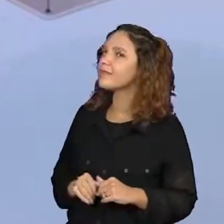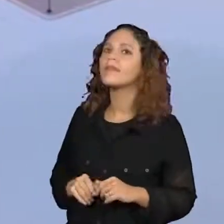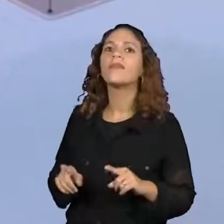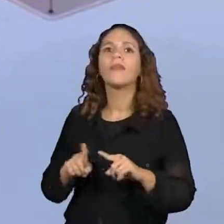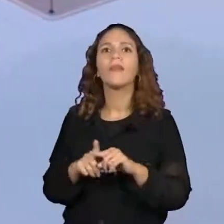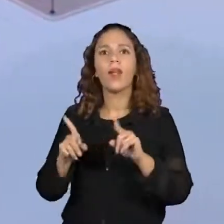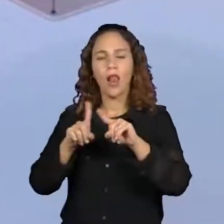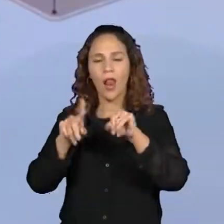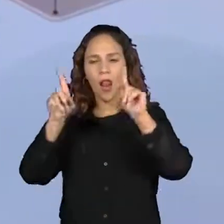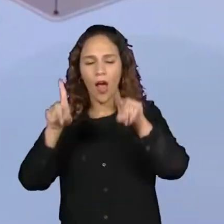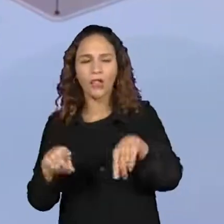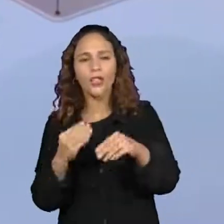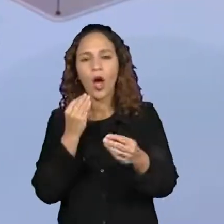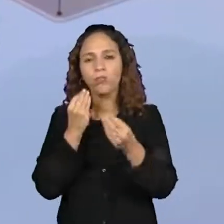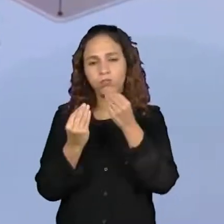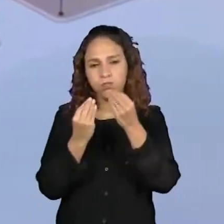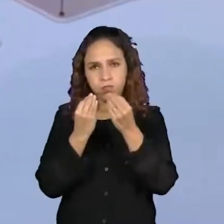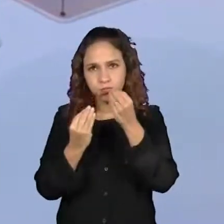lanchonete.